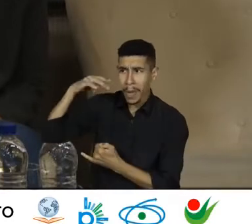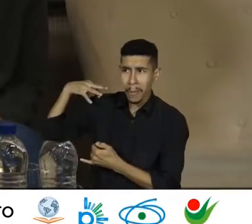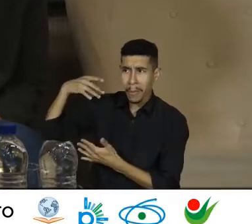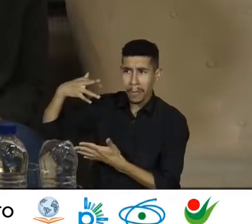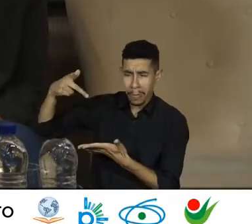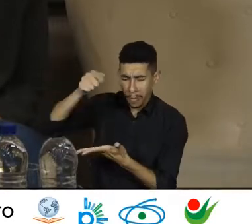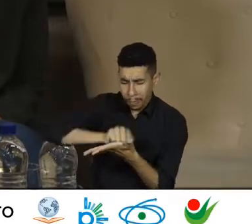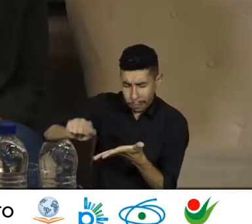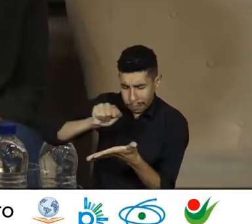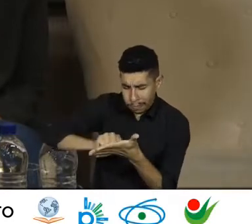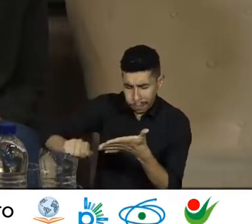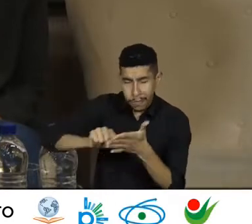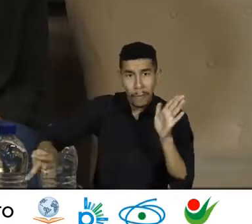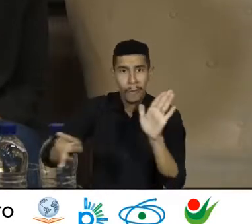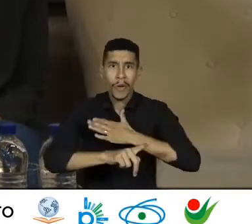escritor